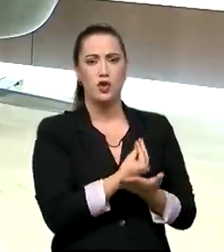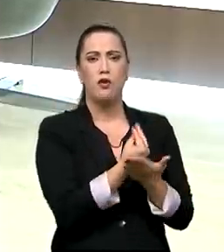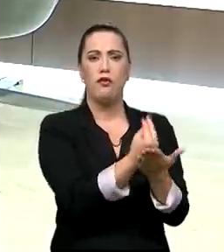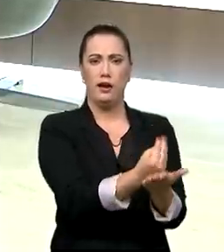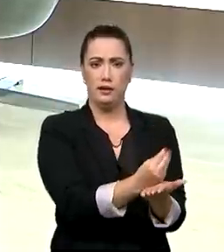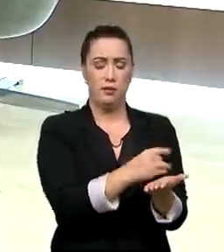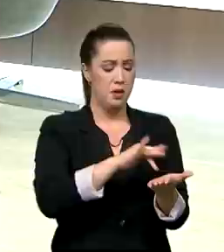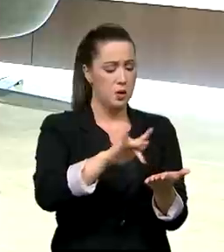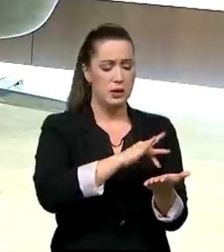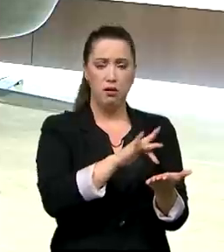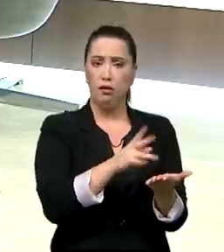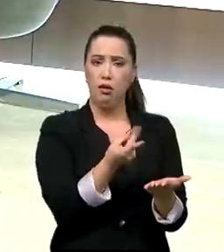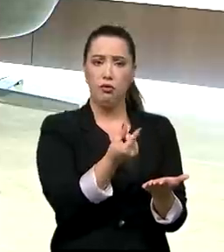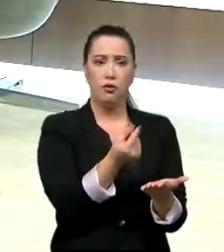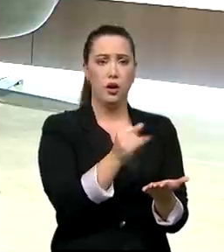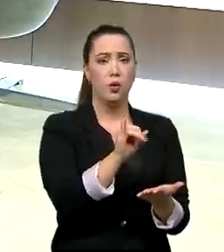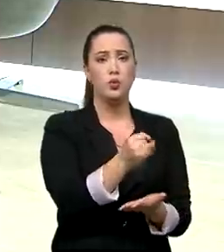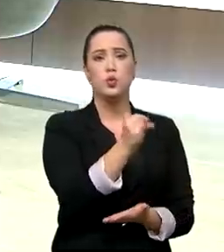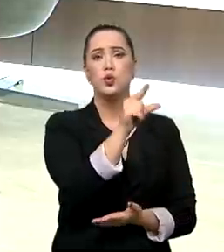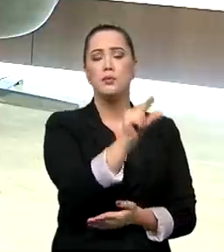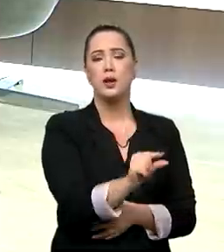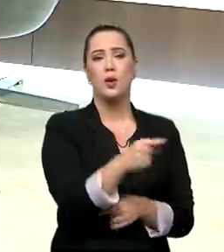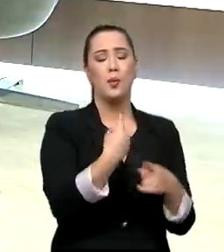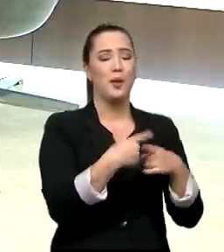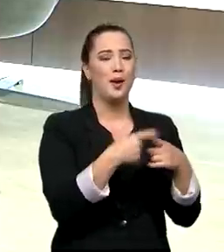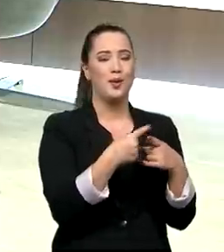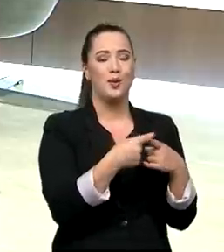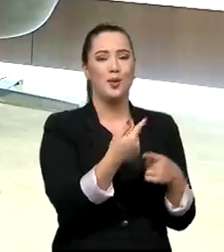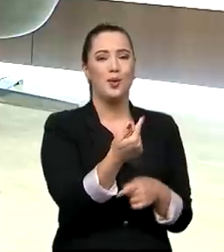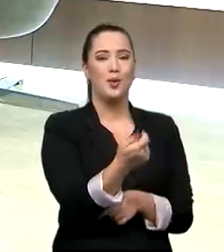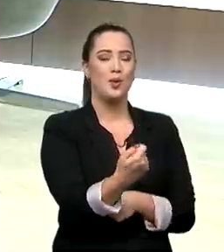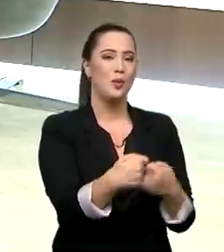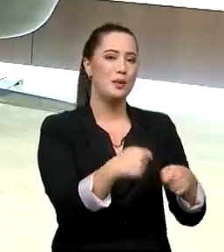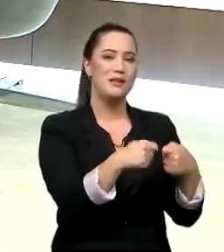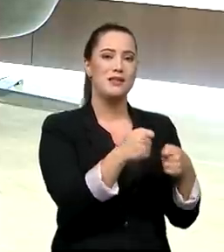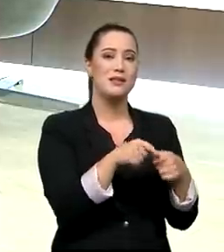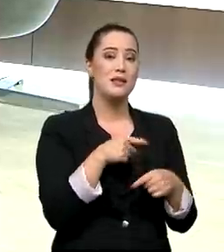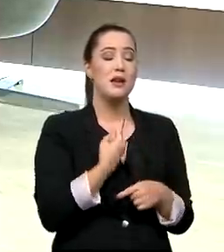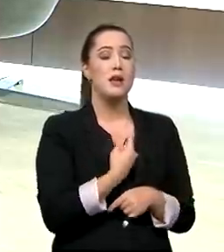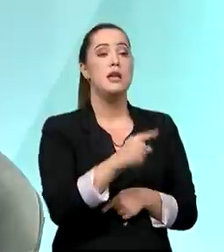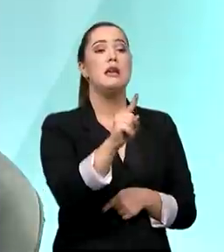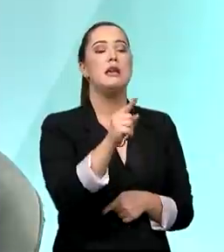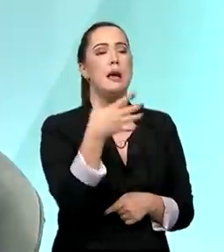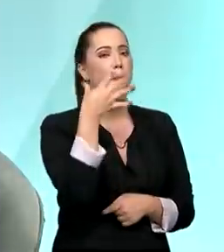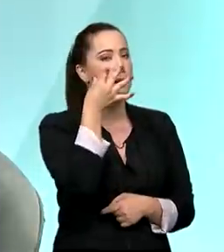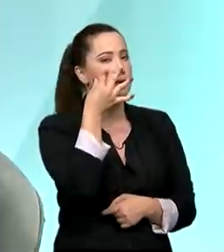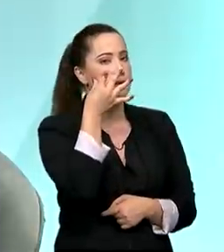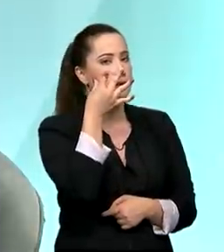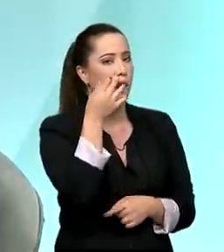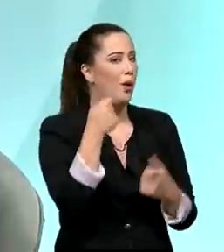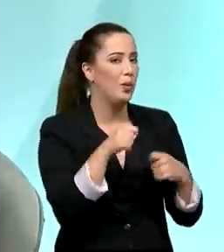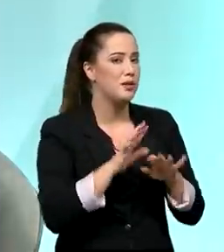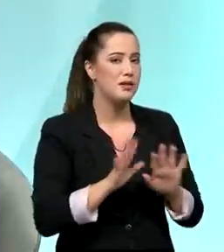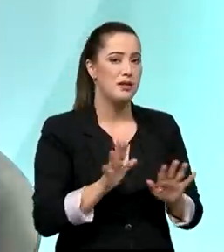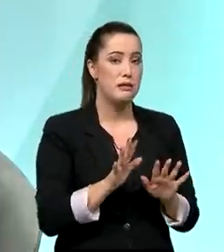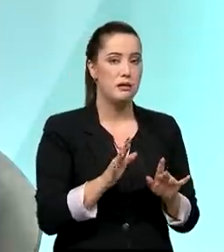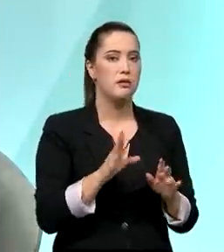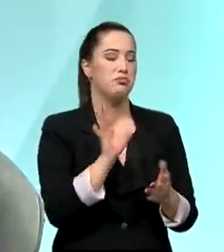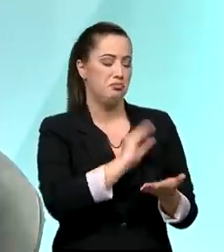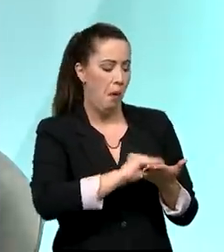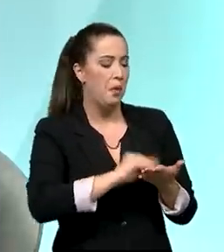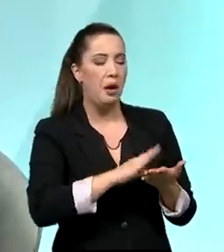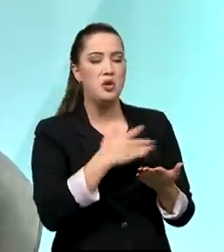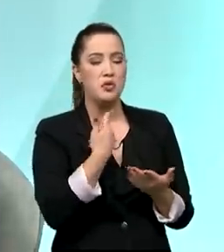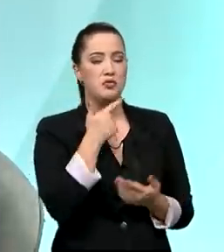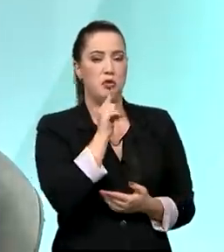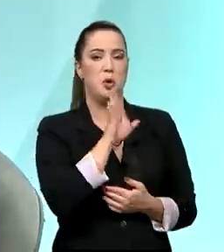oferecer taxas menores, porque não envolve diretamente as agências. Então, esta maneira do crédito Caixa tem, ela